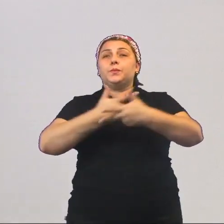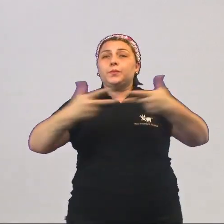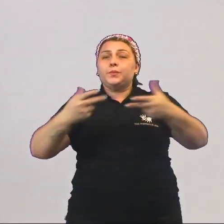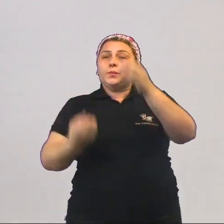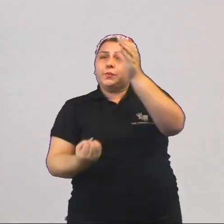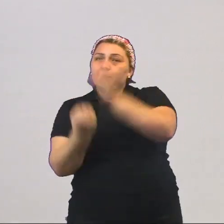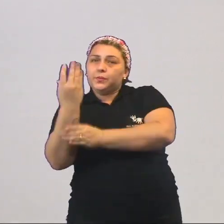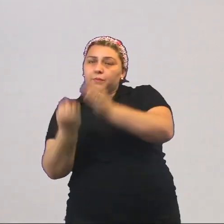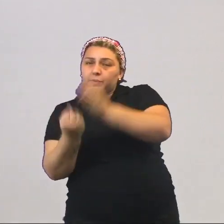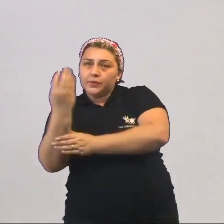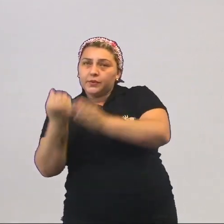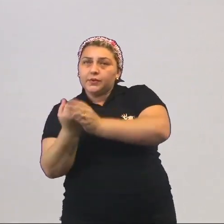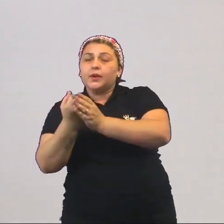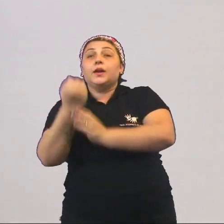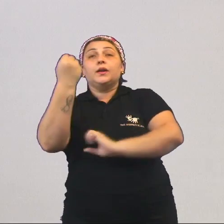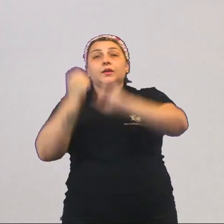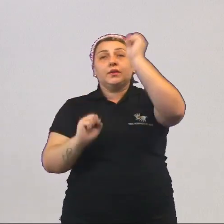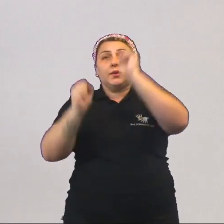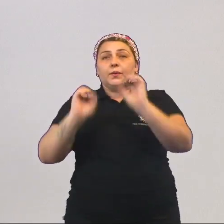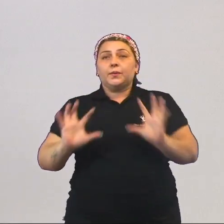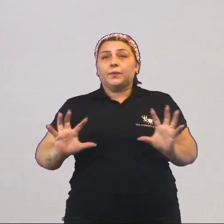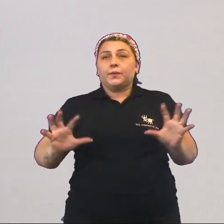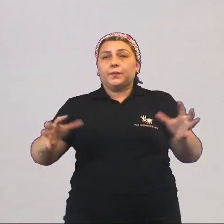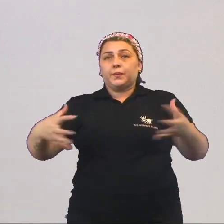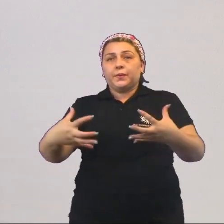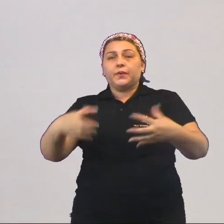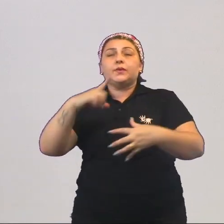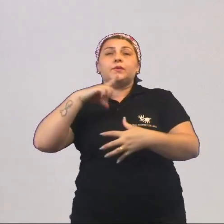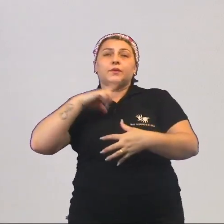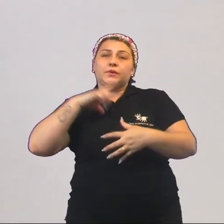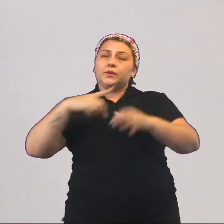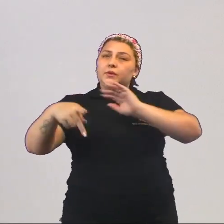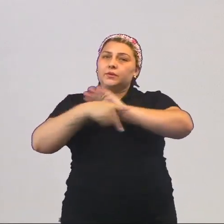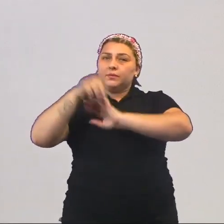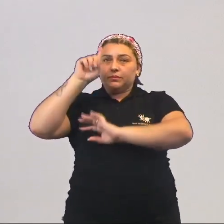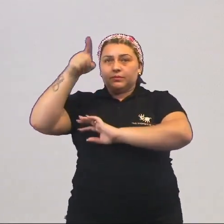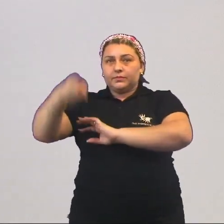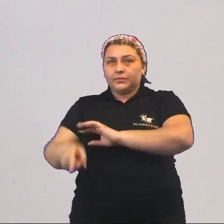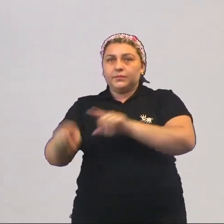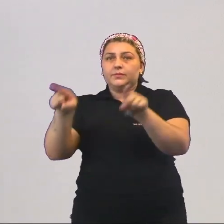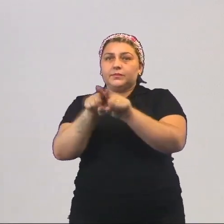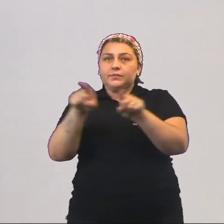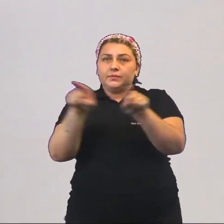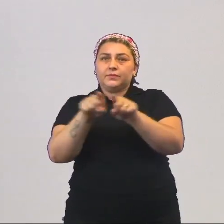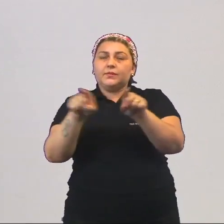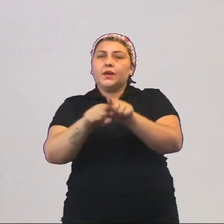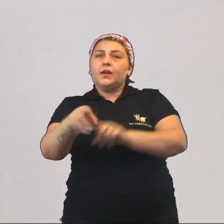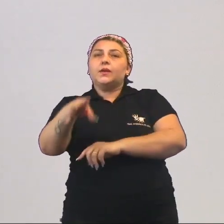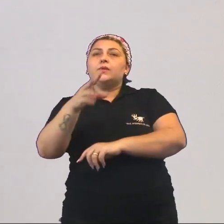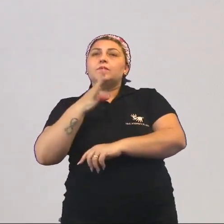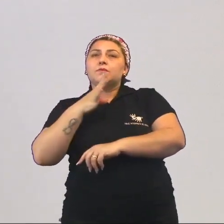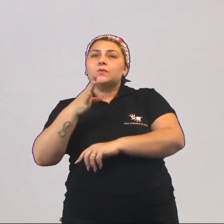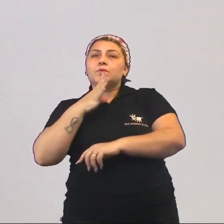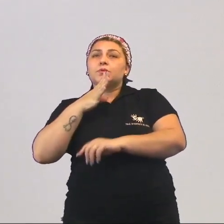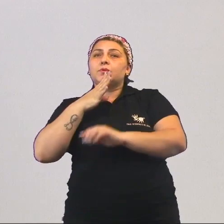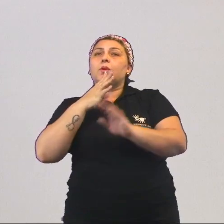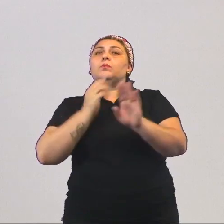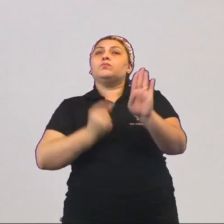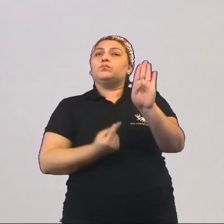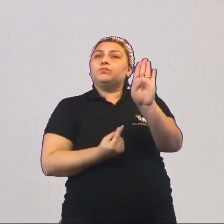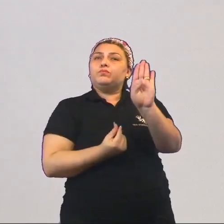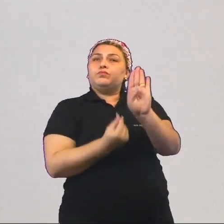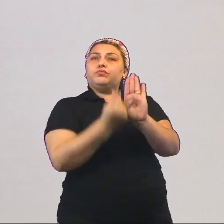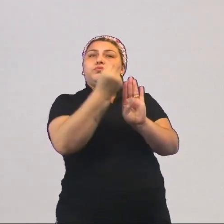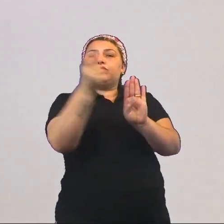meios de produção, as fábricas, as máquinas, que tinham os seus proprietários, que passaram a ser conhecidos como burgueses,